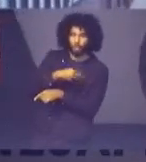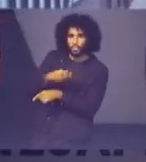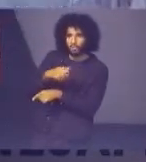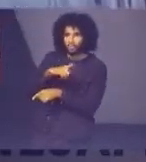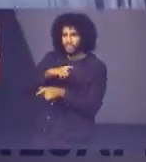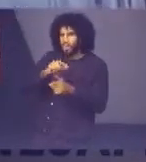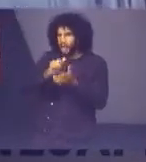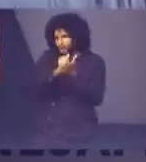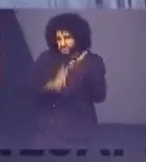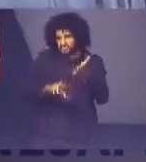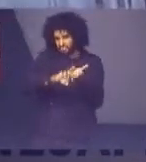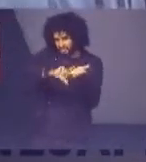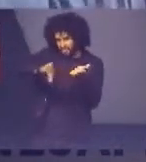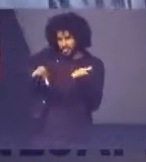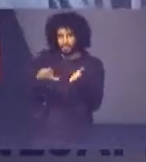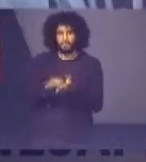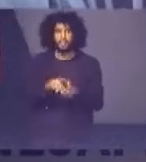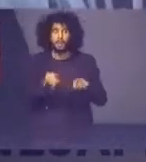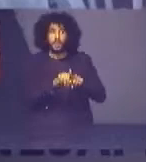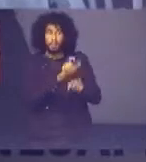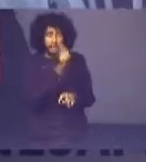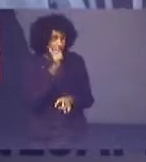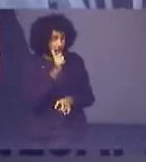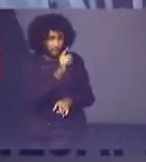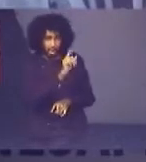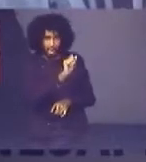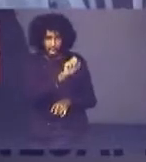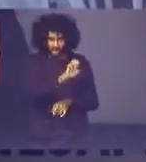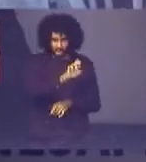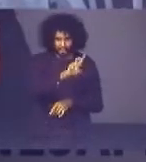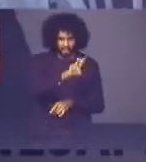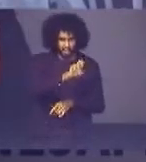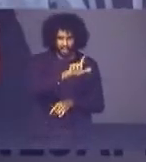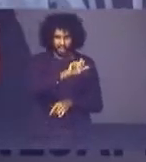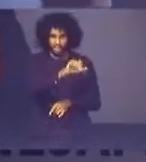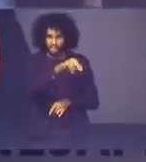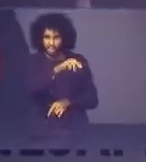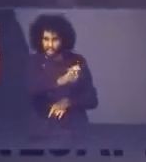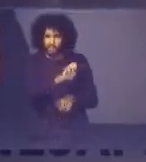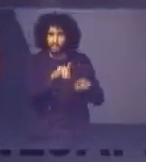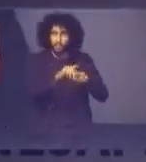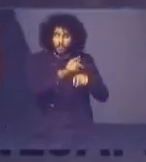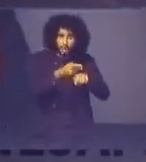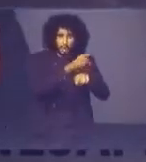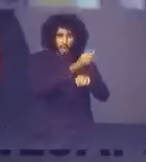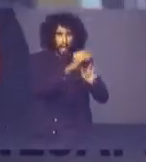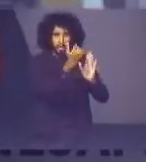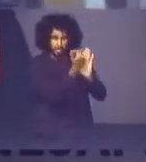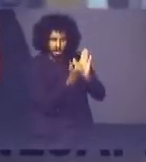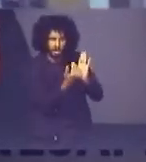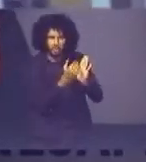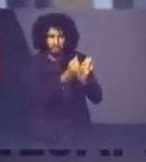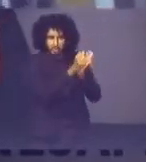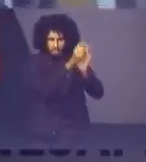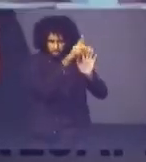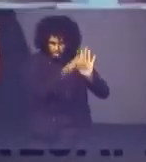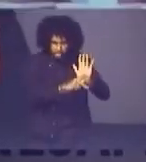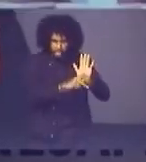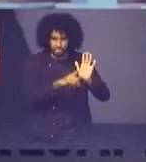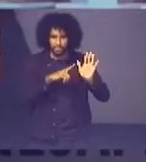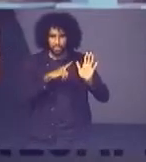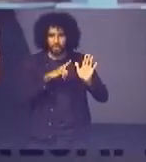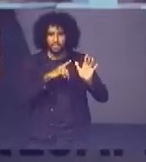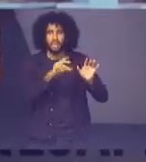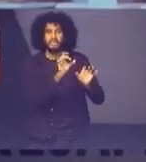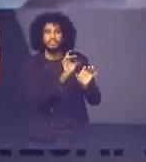tendo aqui. Assim como o Eveline, outras pessoas buscaram o programa para solucionar pendências judiciais, especialmente na área